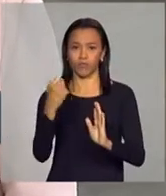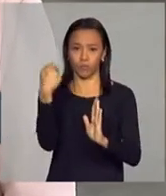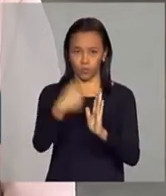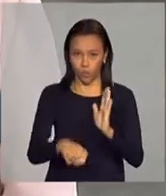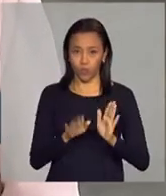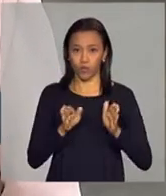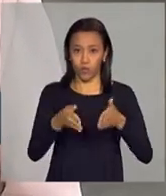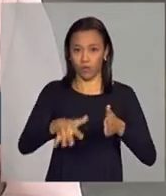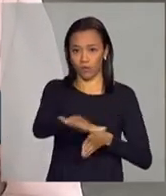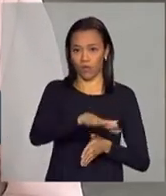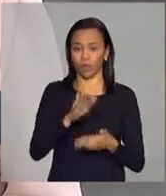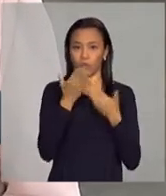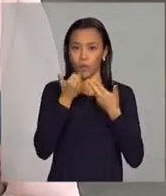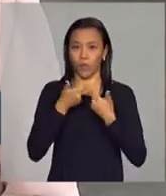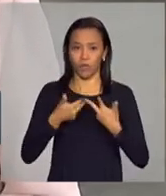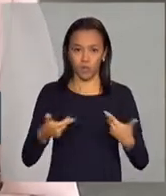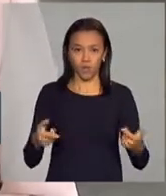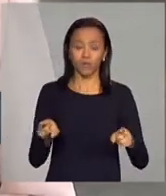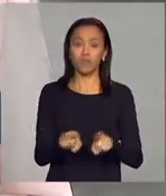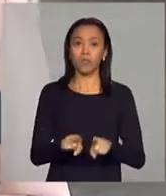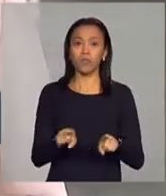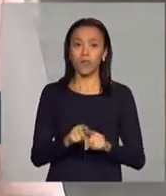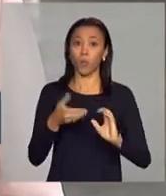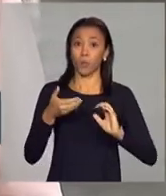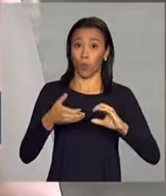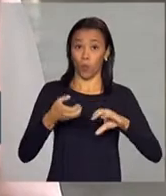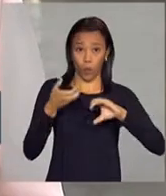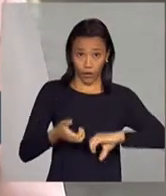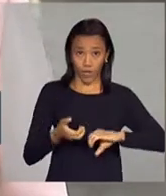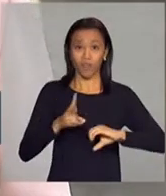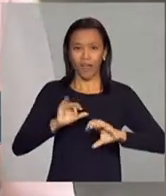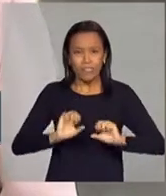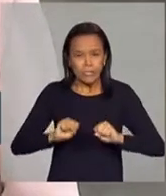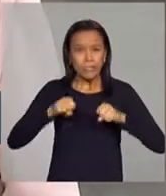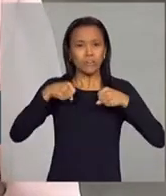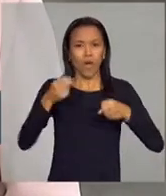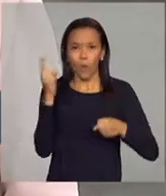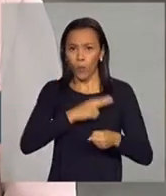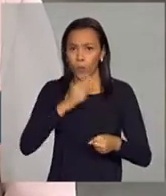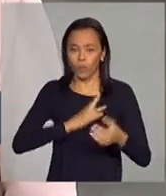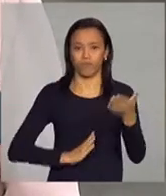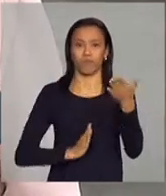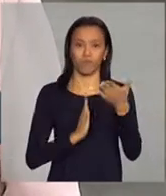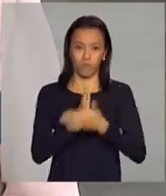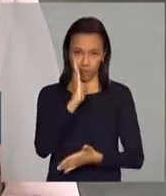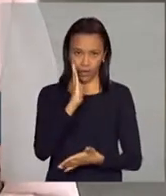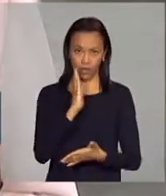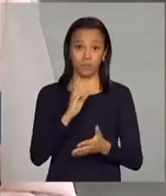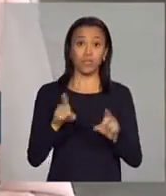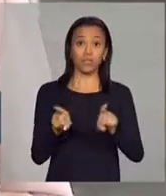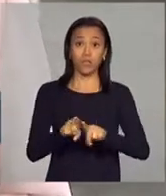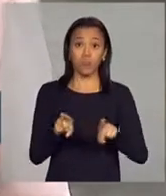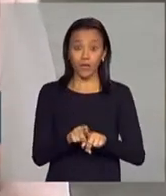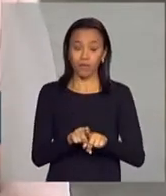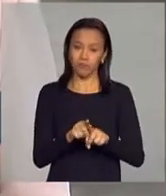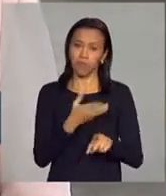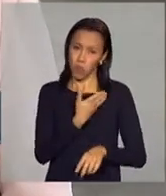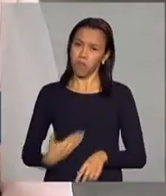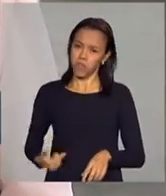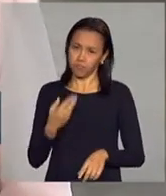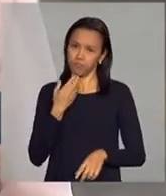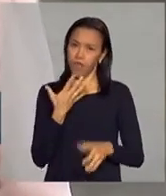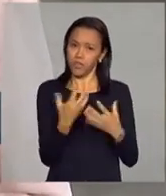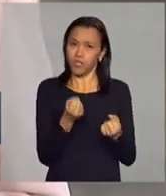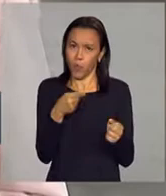básica. E o Congresso faria um esforço para votar o mais rápido possível. O governo concordou com essa